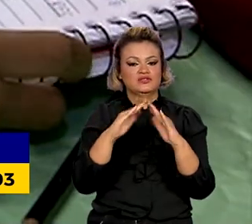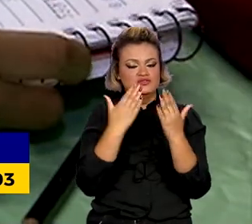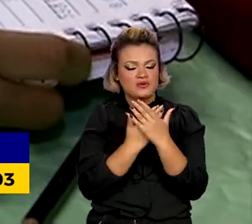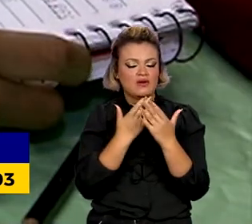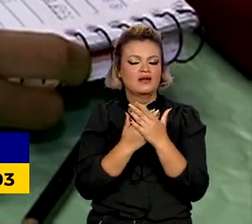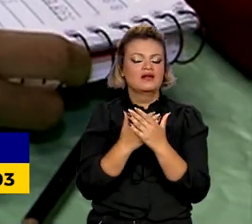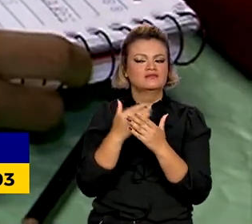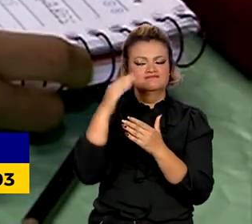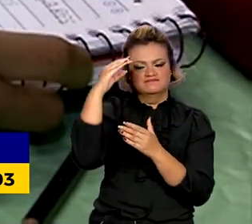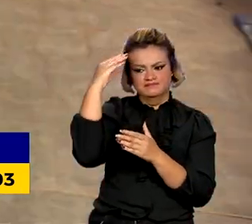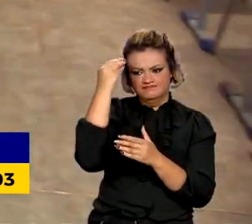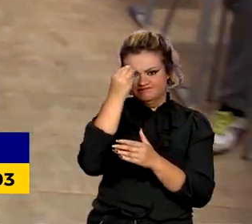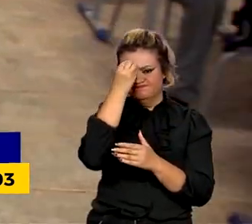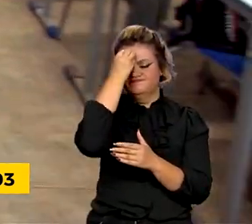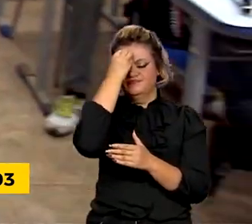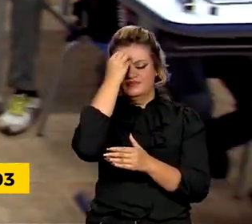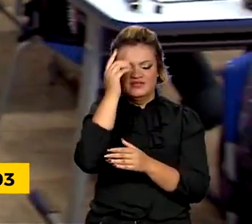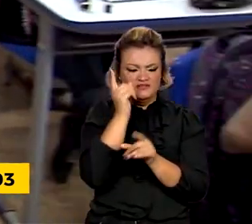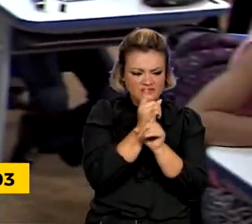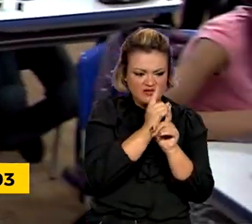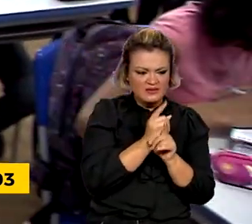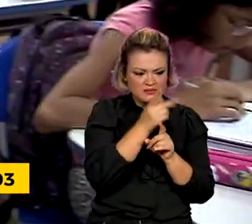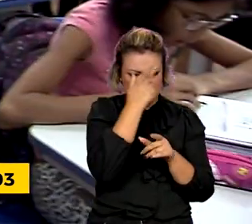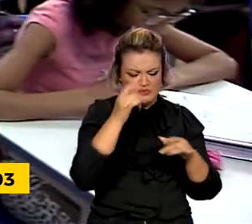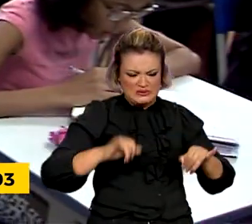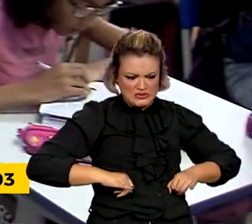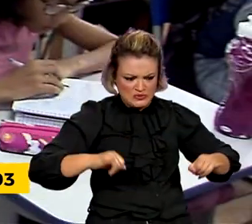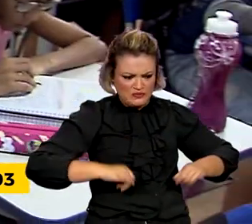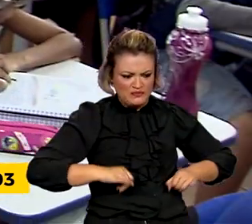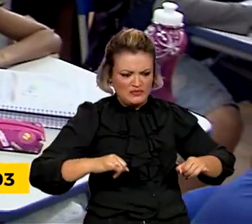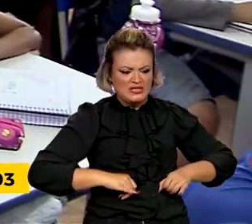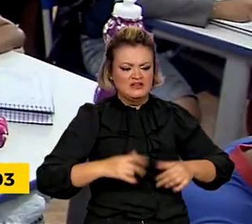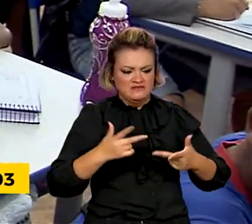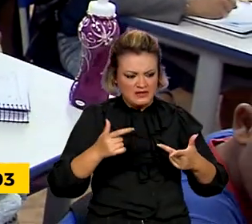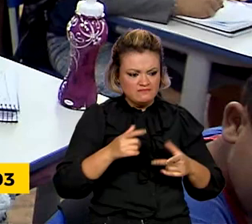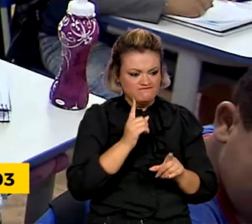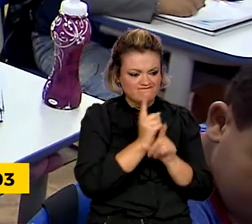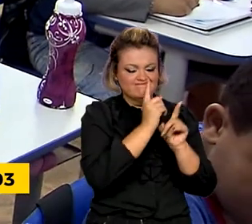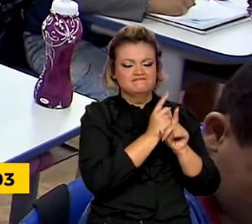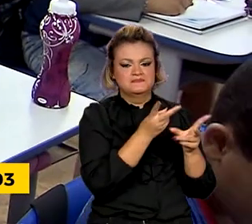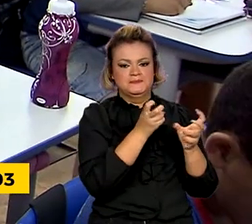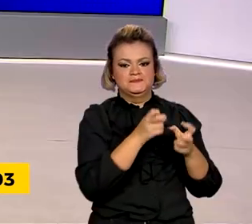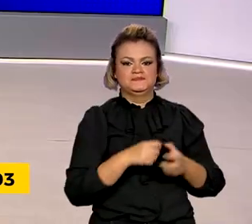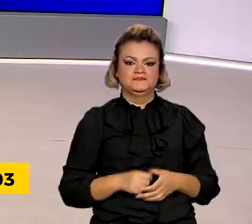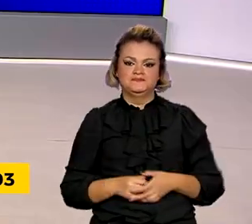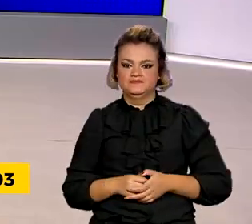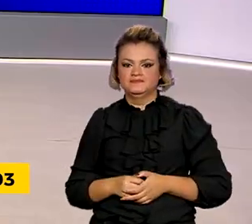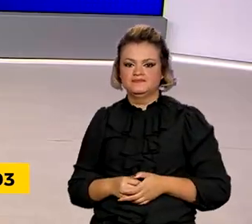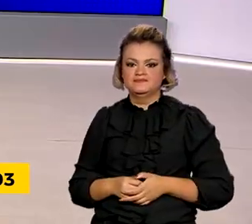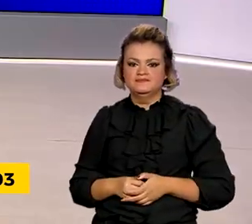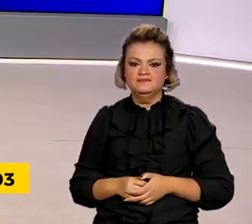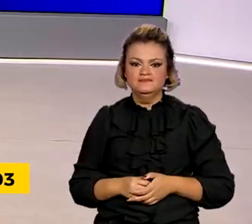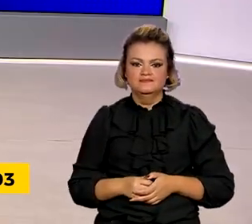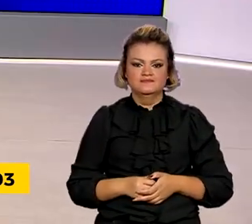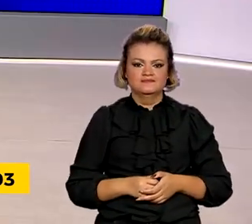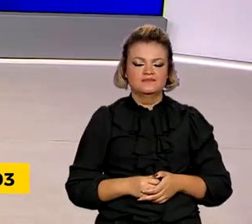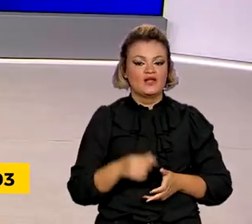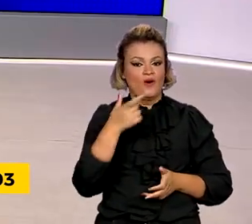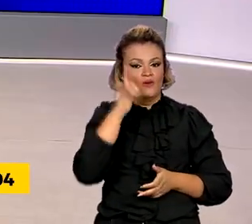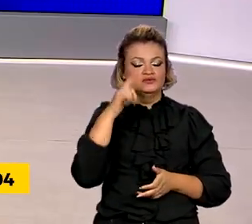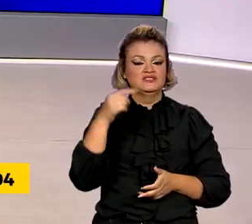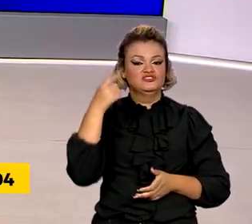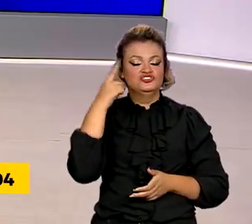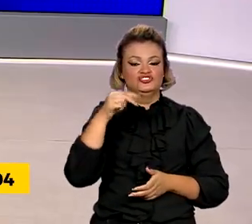treinada para identificar sintomas de sofrimento emocional de crianças e adolescentes. E ontem, Dia